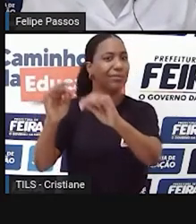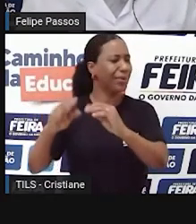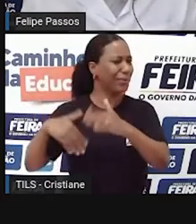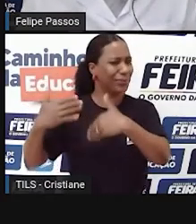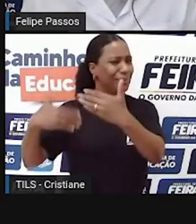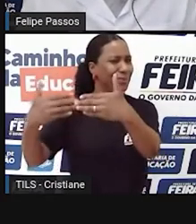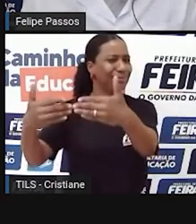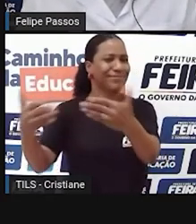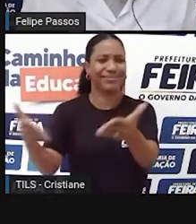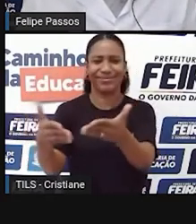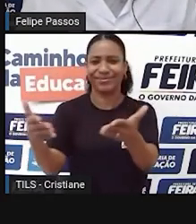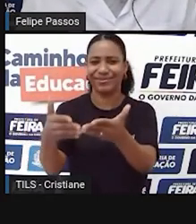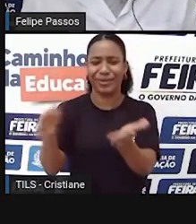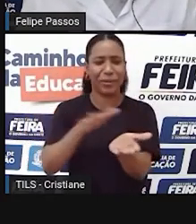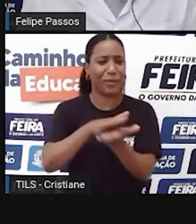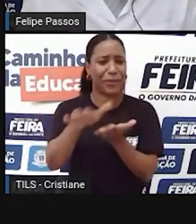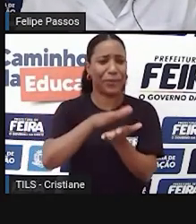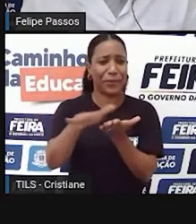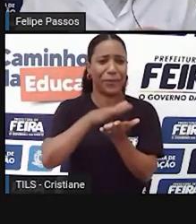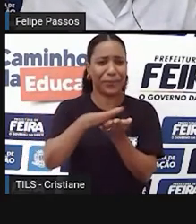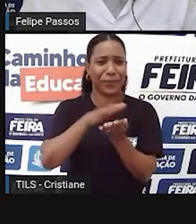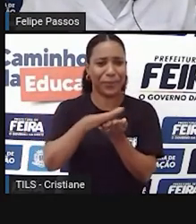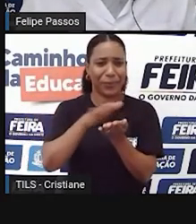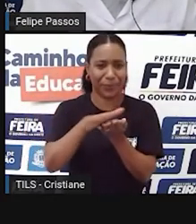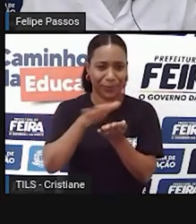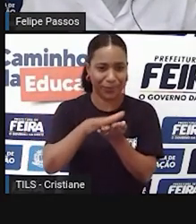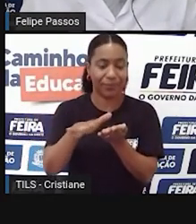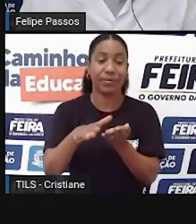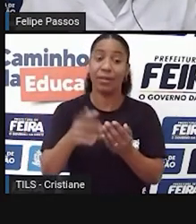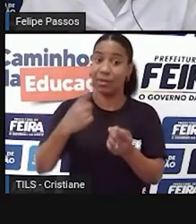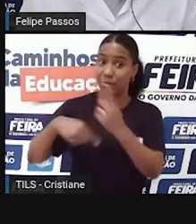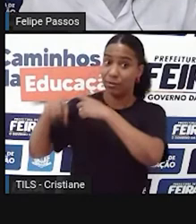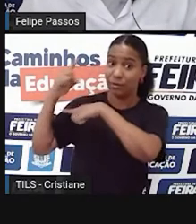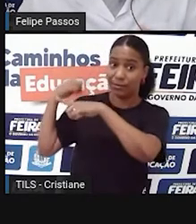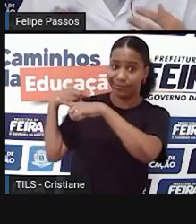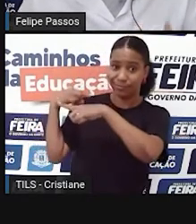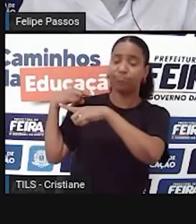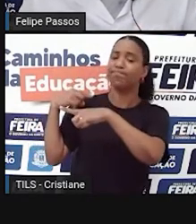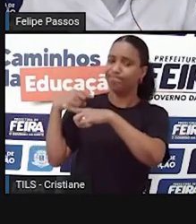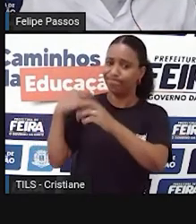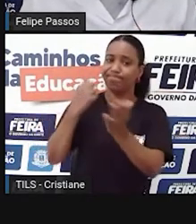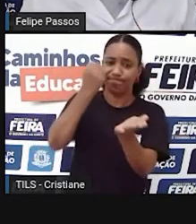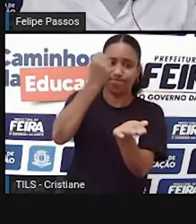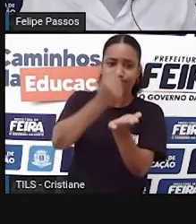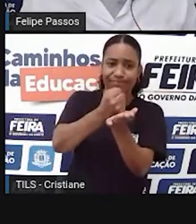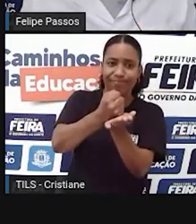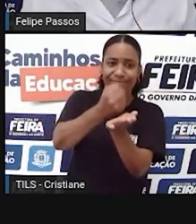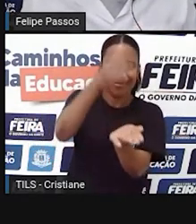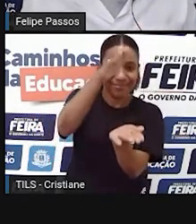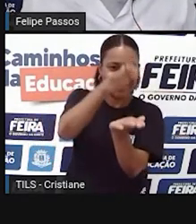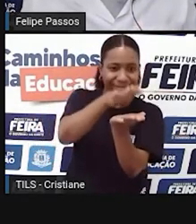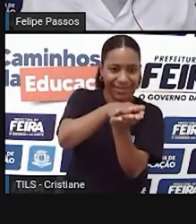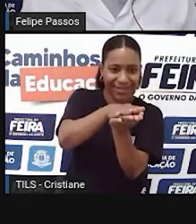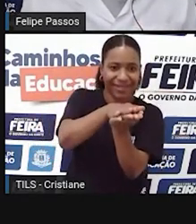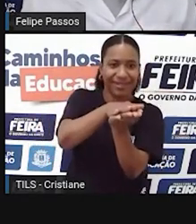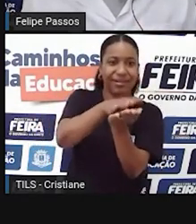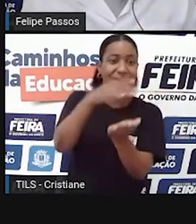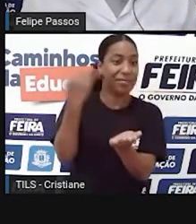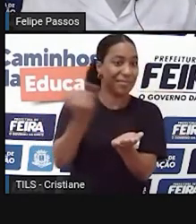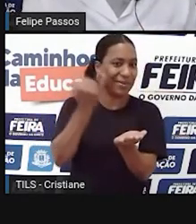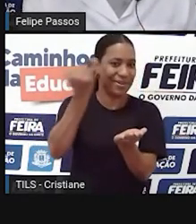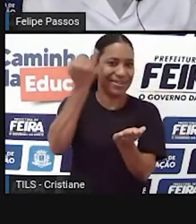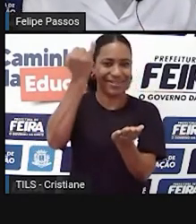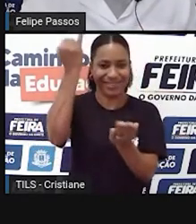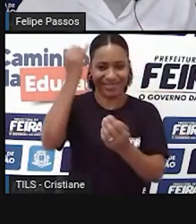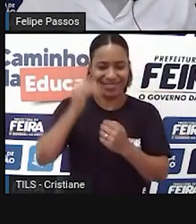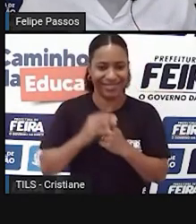ela começou a ter essa importância de produzir material escrito em grande quantidade. Então se